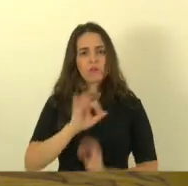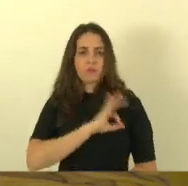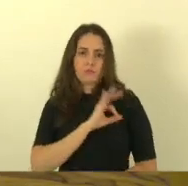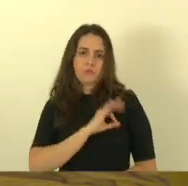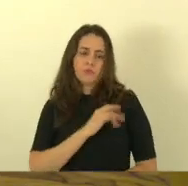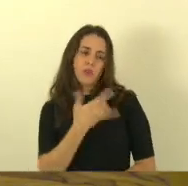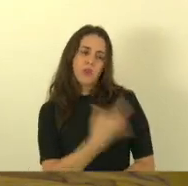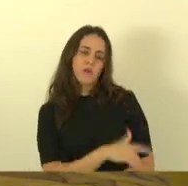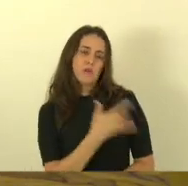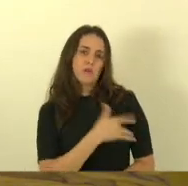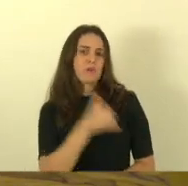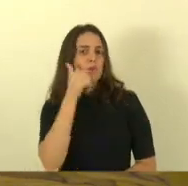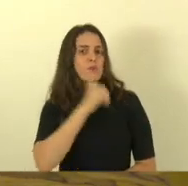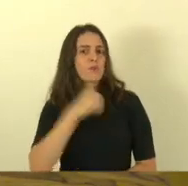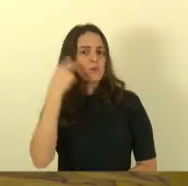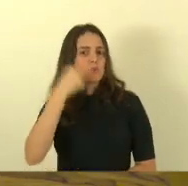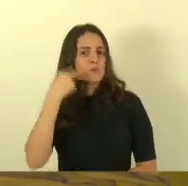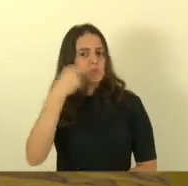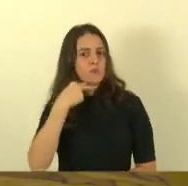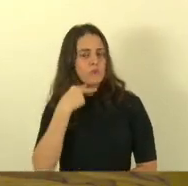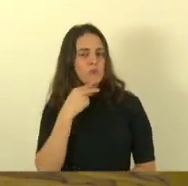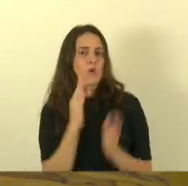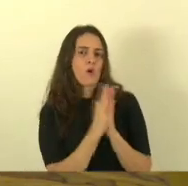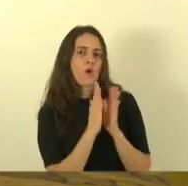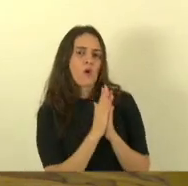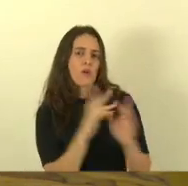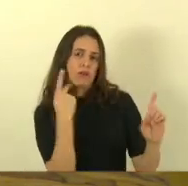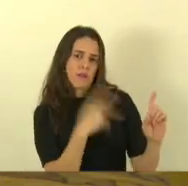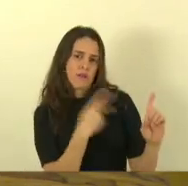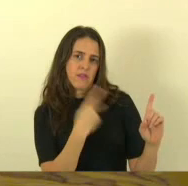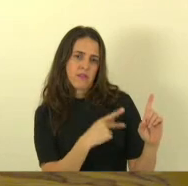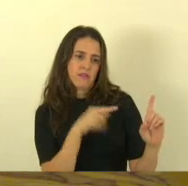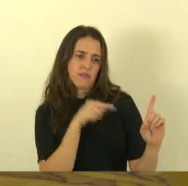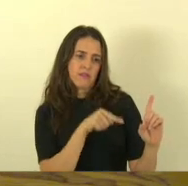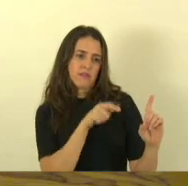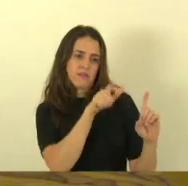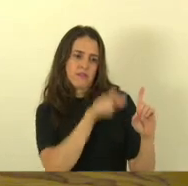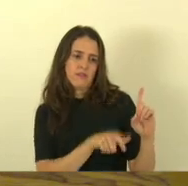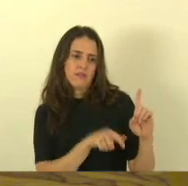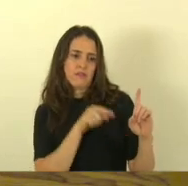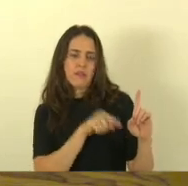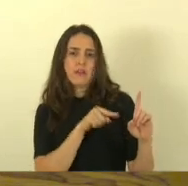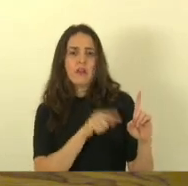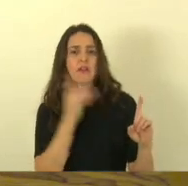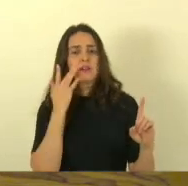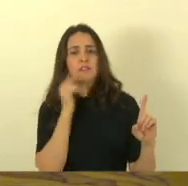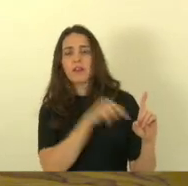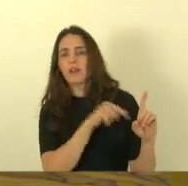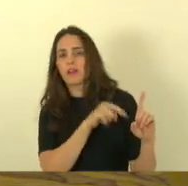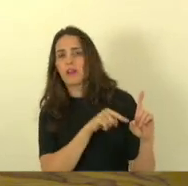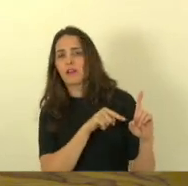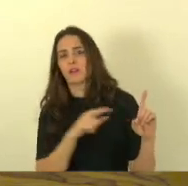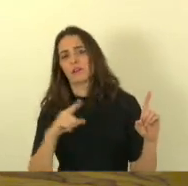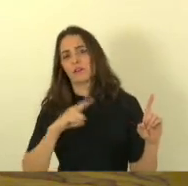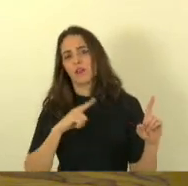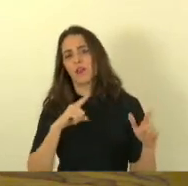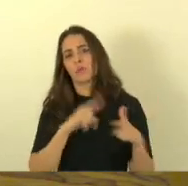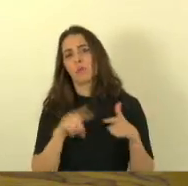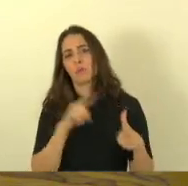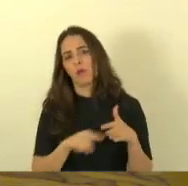orem pela vida dela porque ela deve ser uma pessoa profundamente